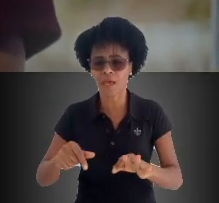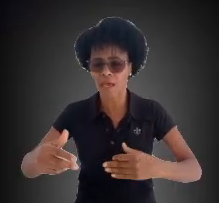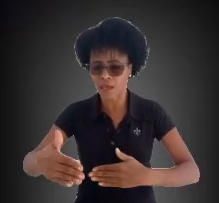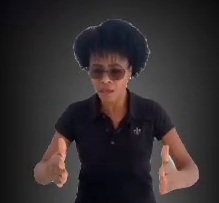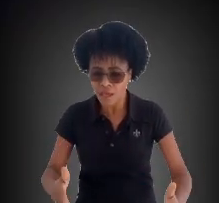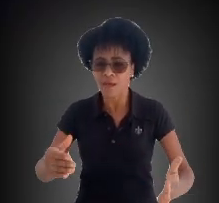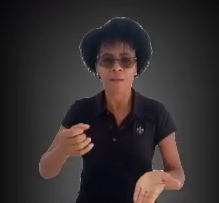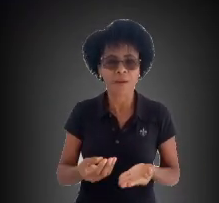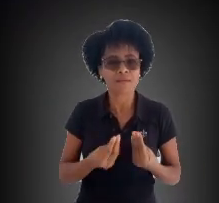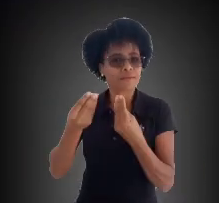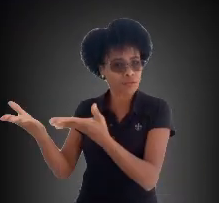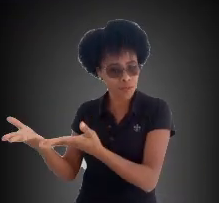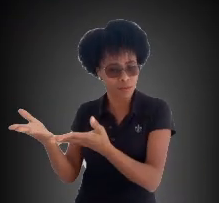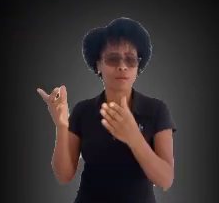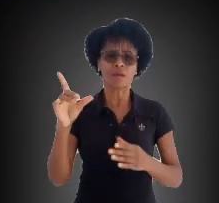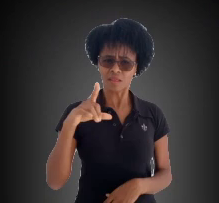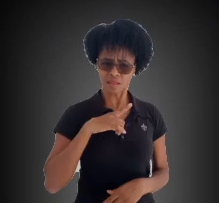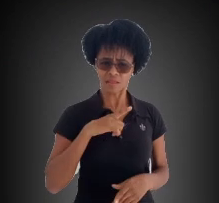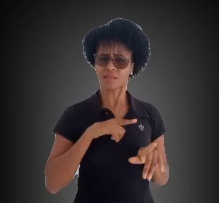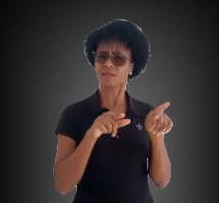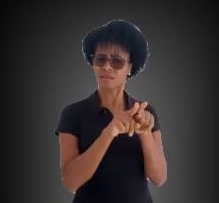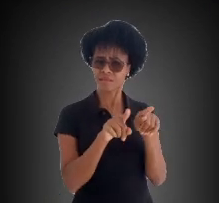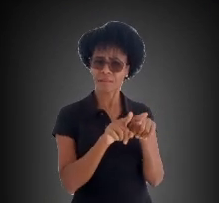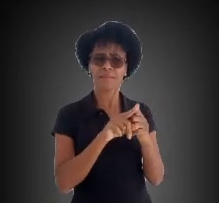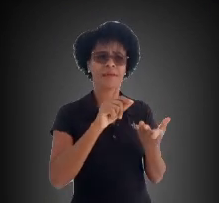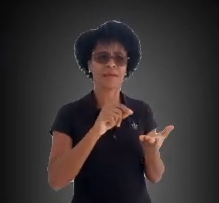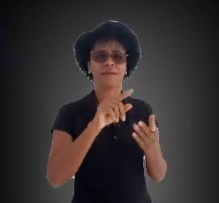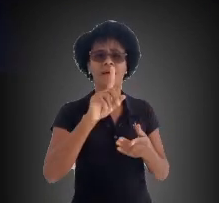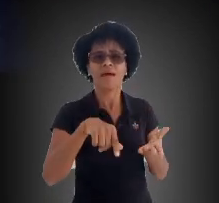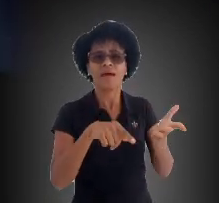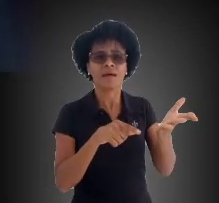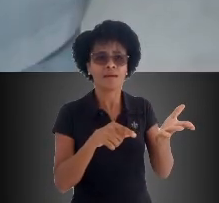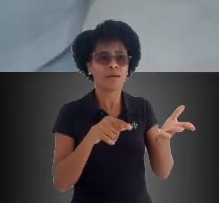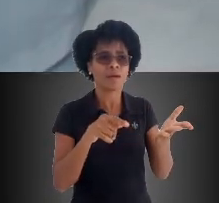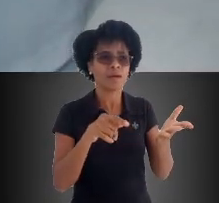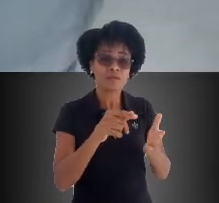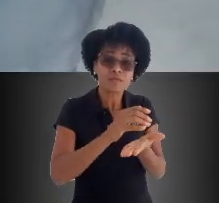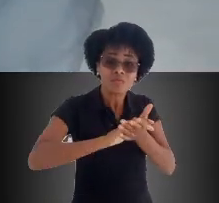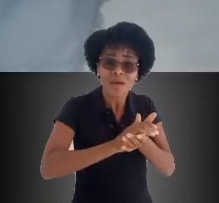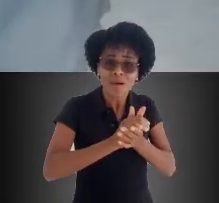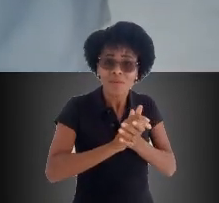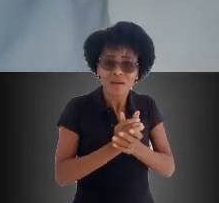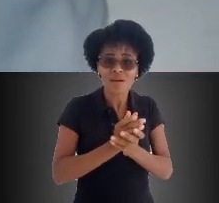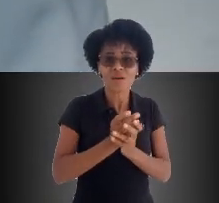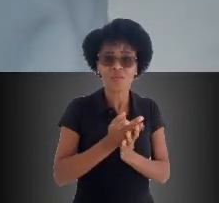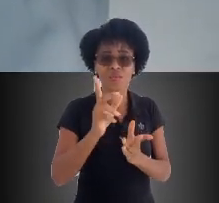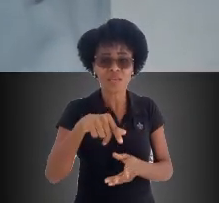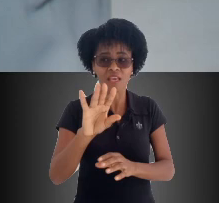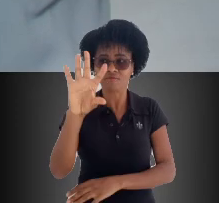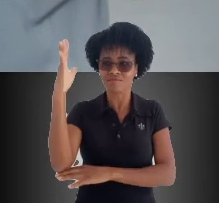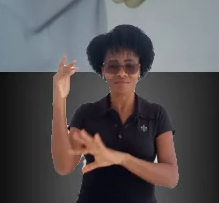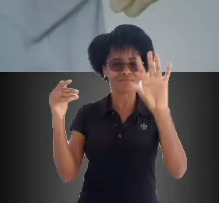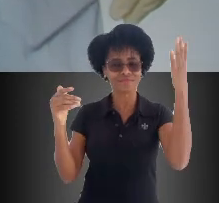cesta. Nós temos um centro de educação ambiental que tem produzido sabão ecológico, e tem distribuído dentro